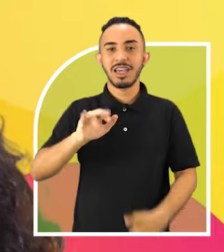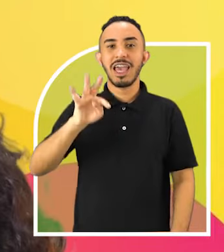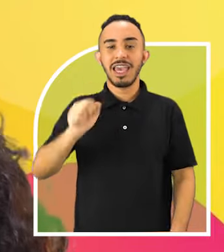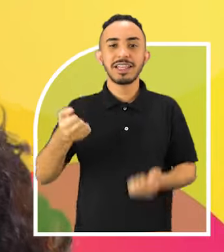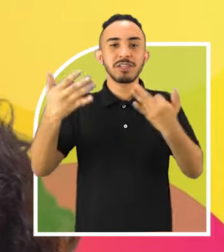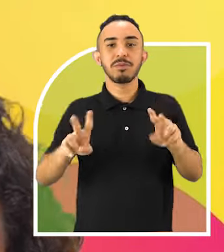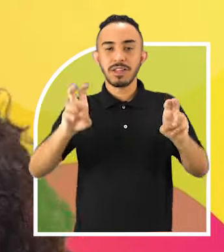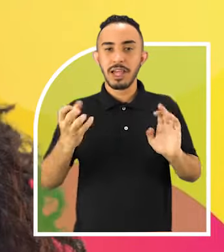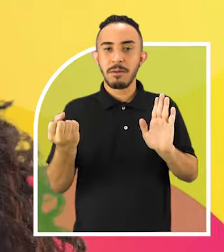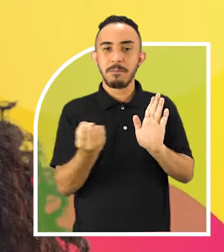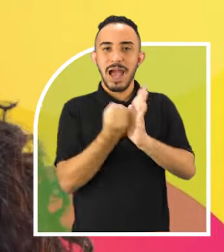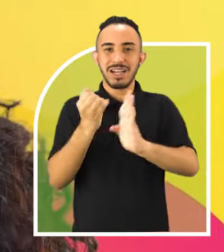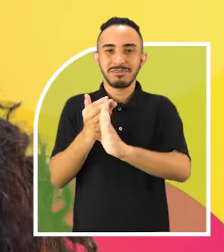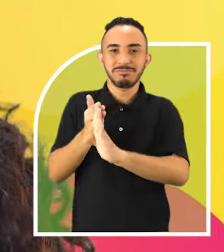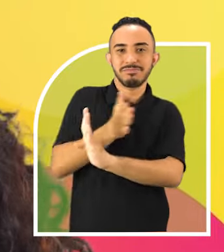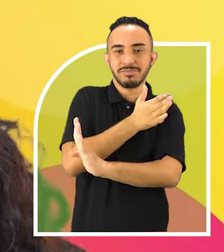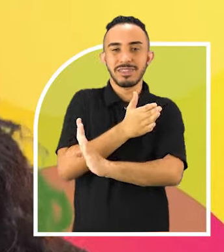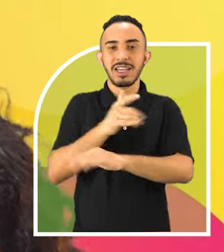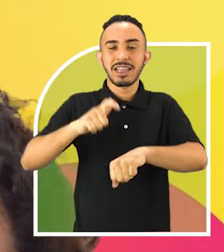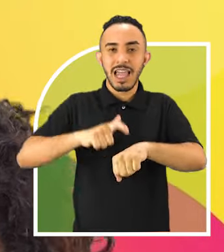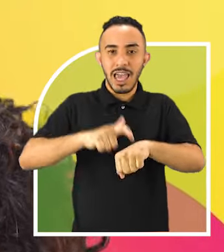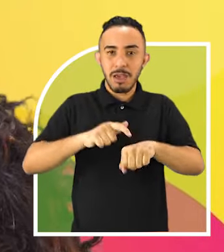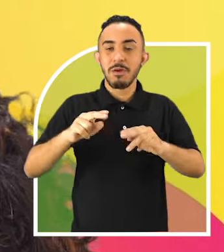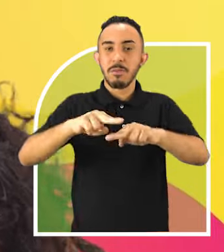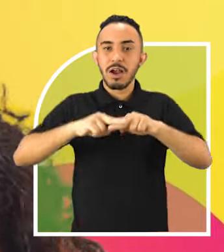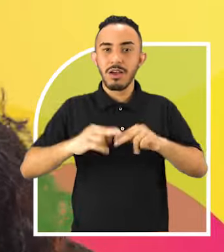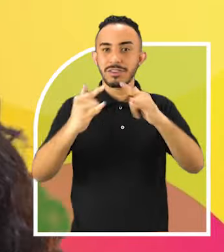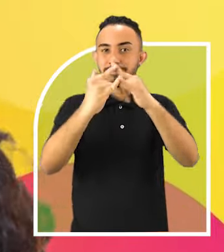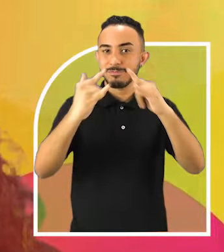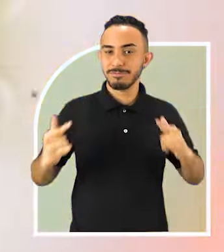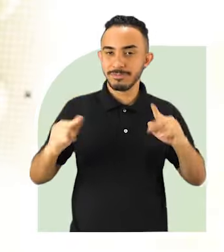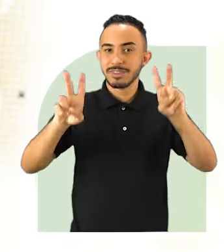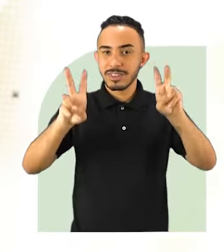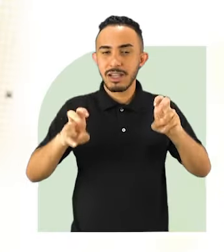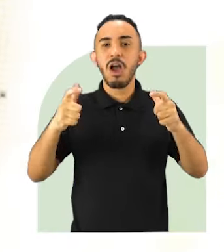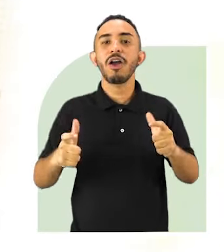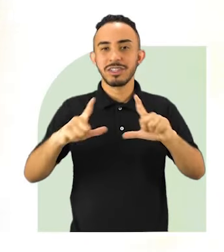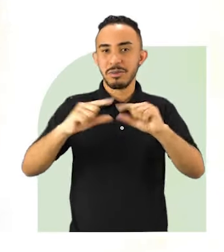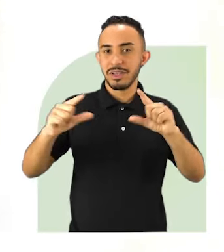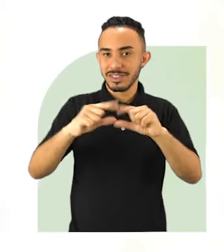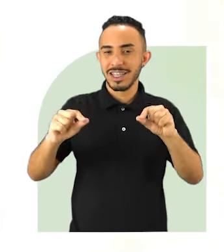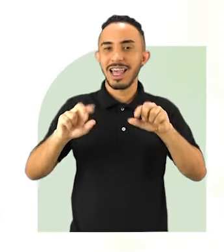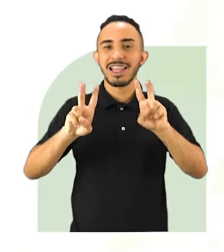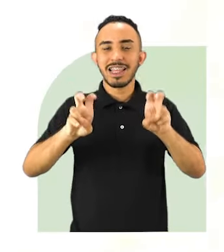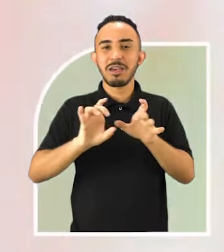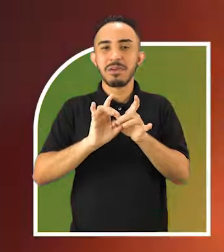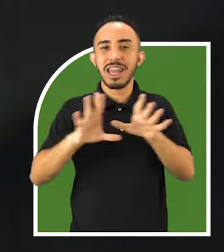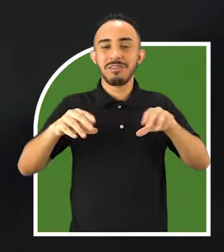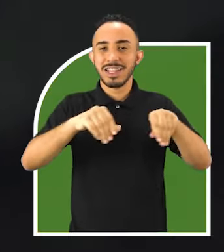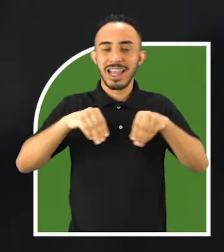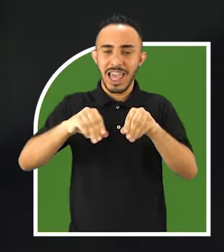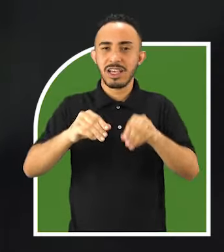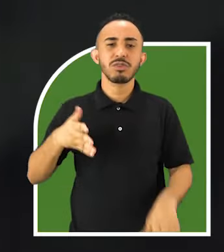falou sobre o marco temporal na homenagem à 20ª edição do acampamento Terra Livre aqui em Brasília. O discurso